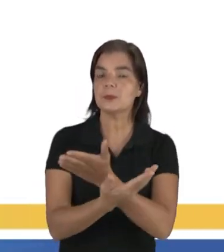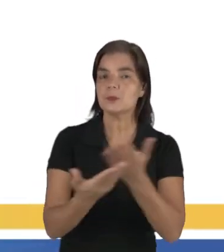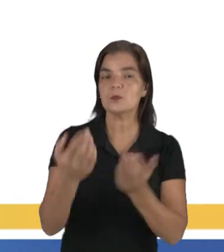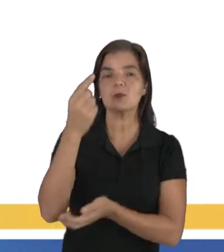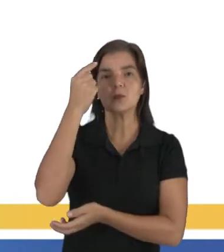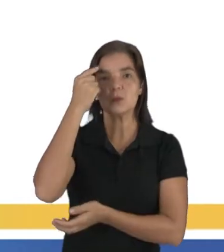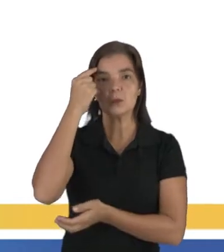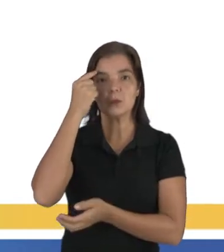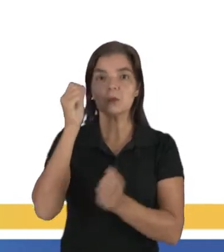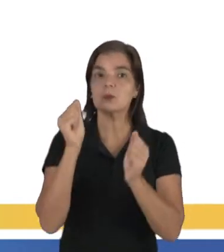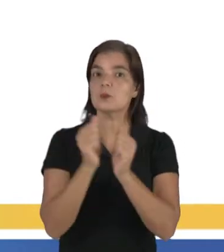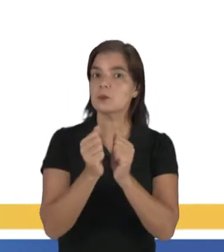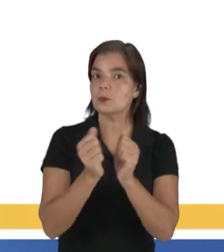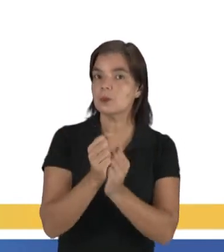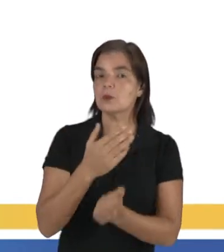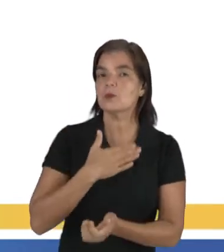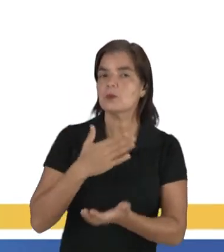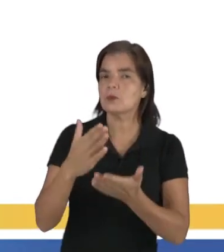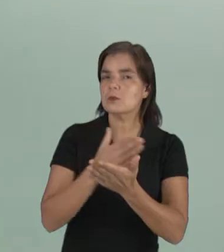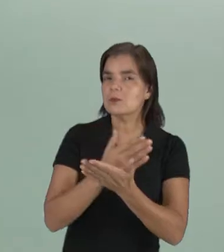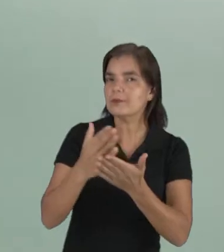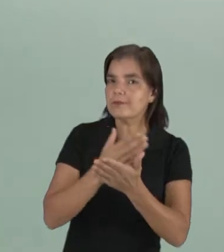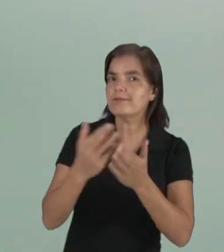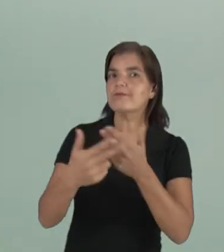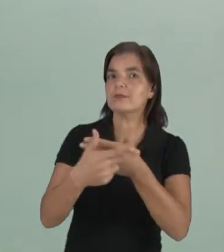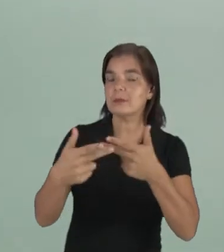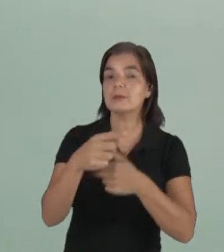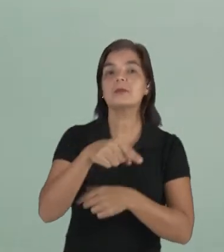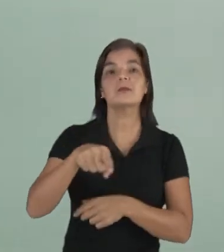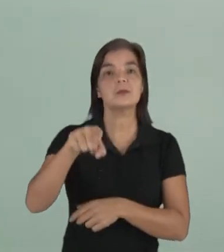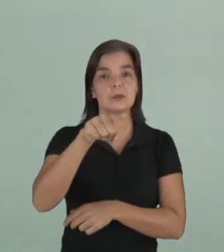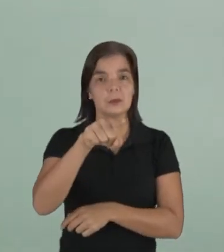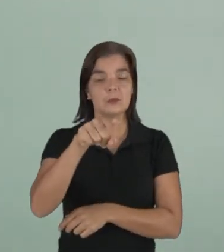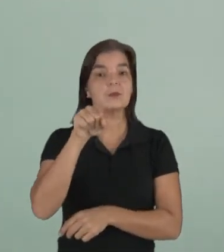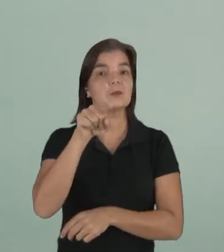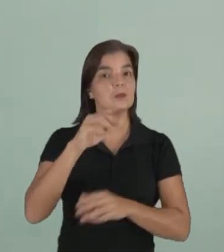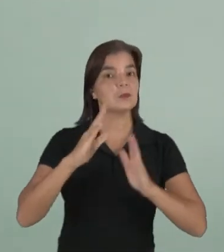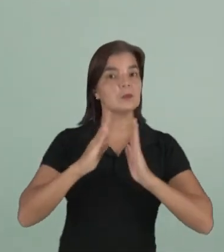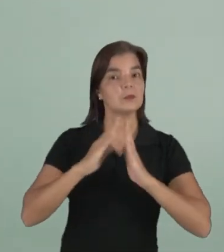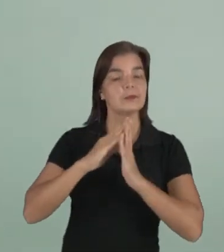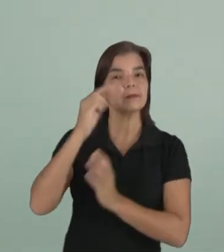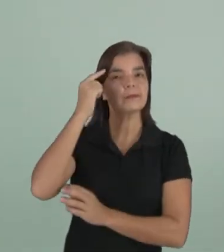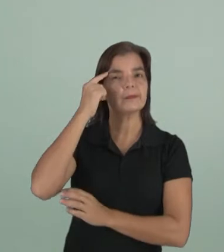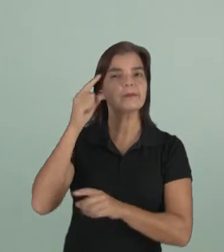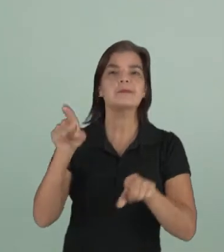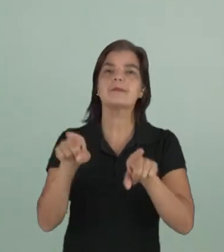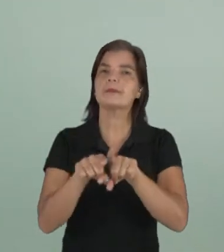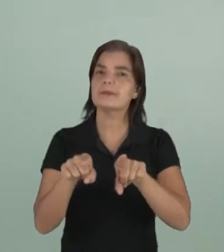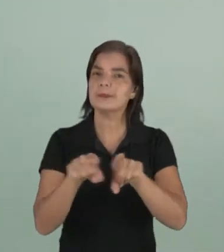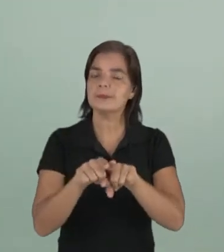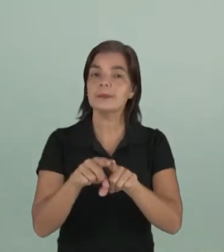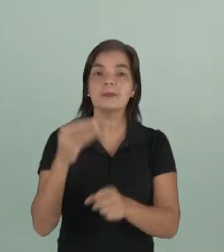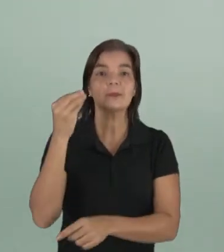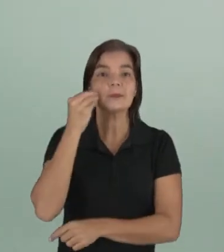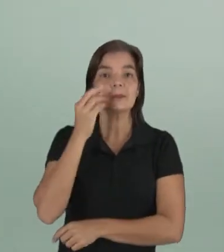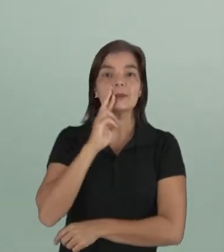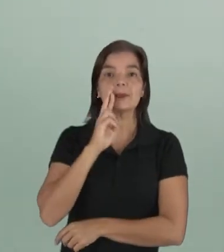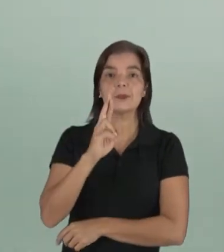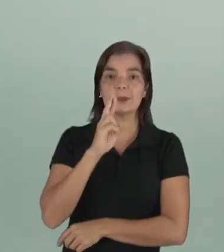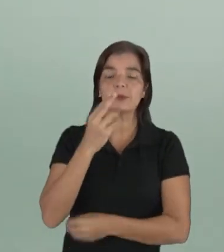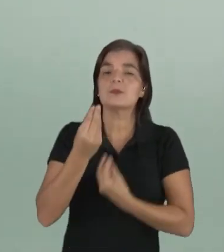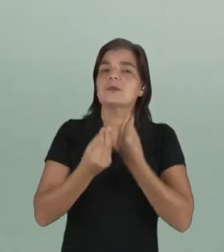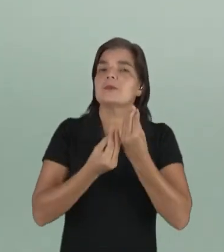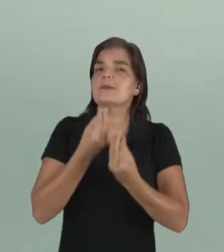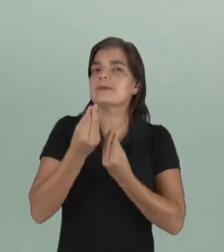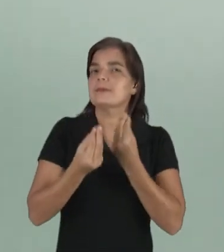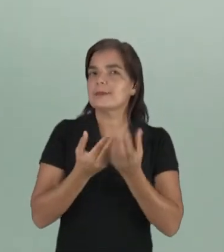refletirem junto comigo algumas questões e eu gostaria que você daí pensasse, tentasse responder para que a gente pudesse